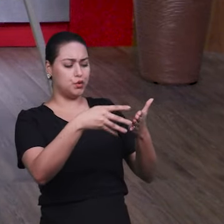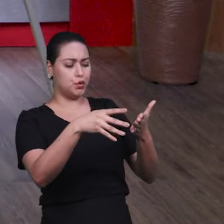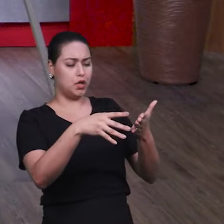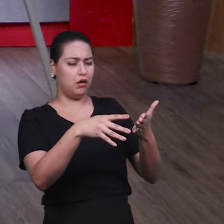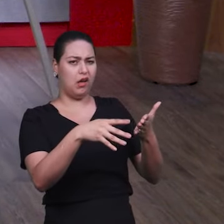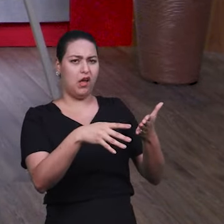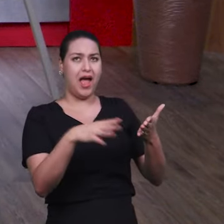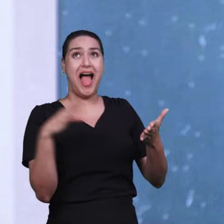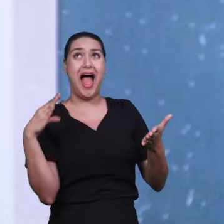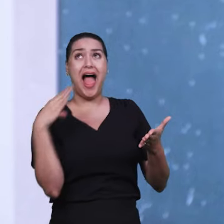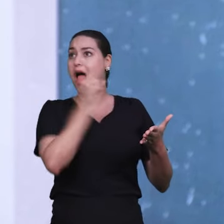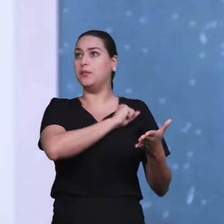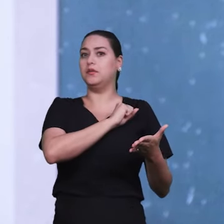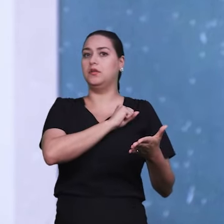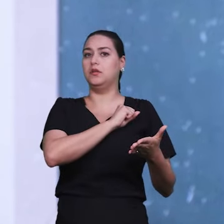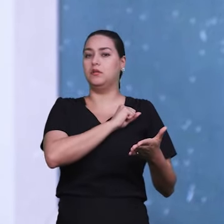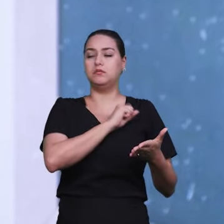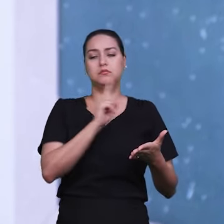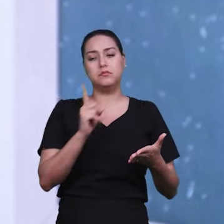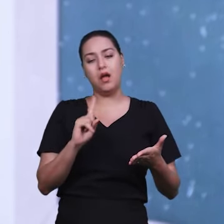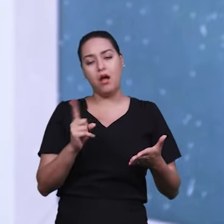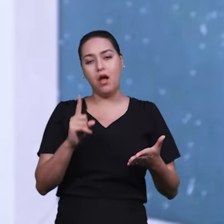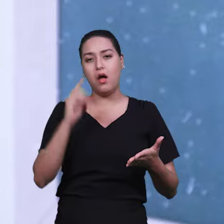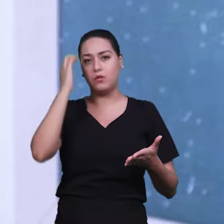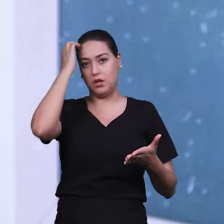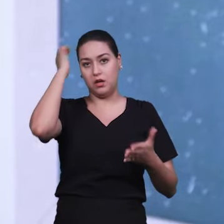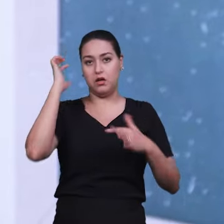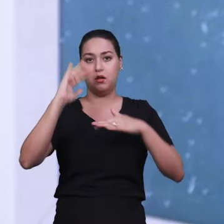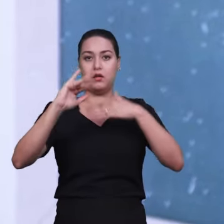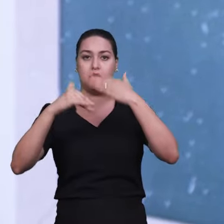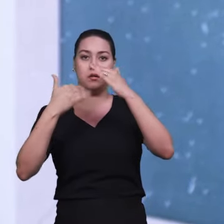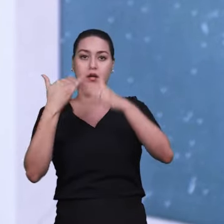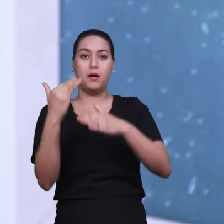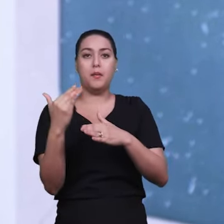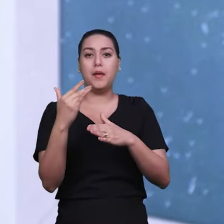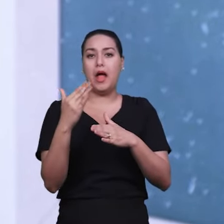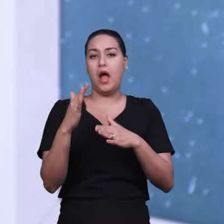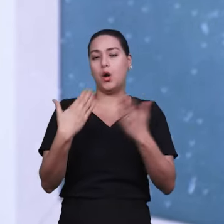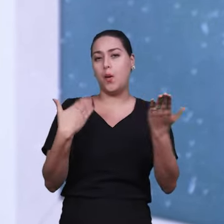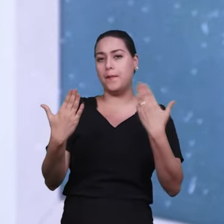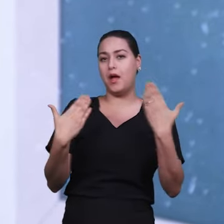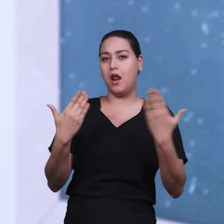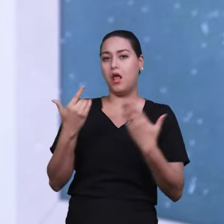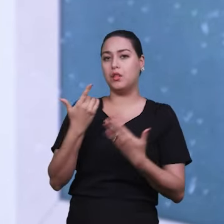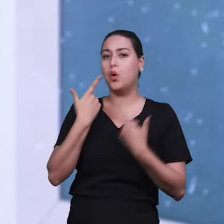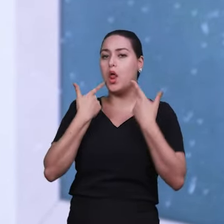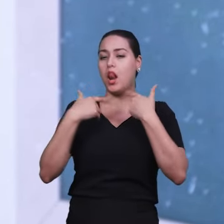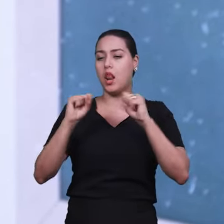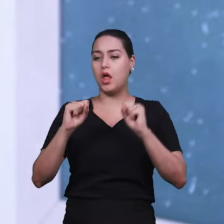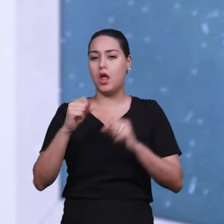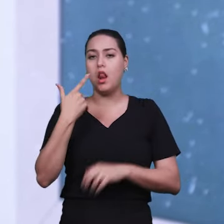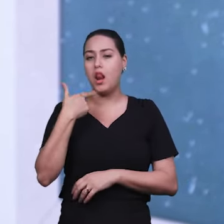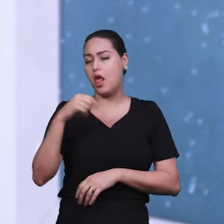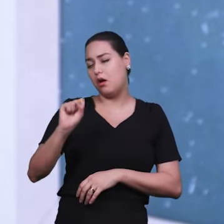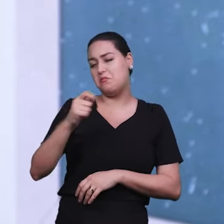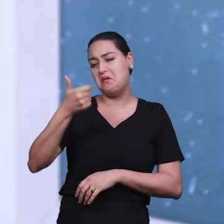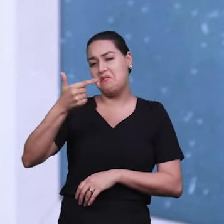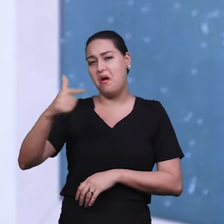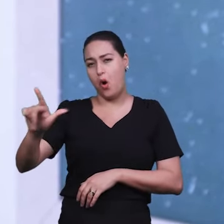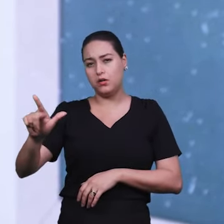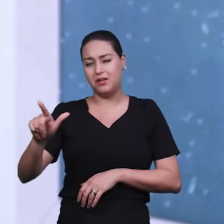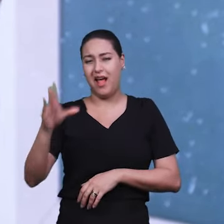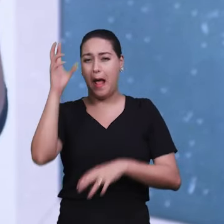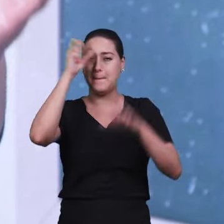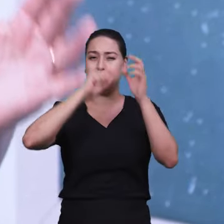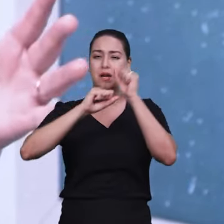uma hora para a outra. Você lê música, é como se fosse falar no outro idioma. Então, você não vai aprender a ler de uma hora para